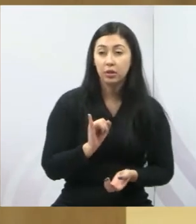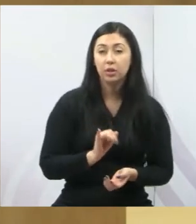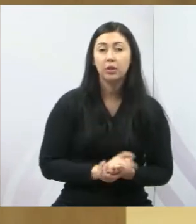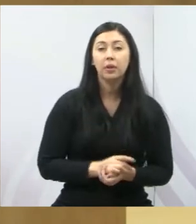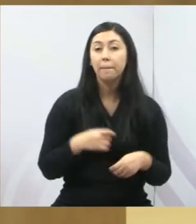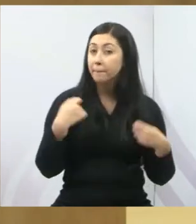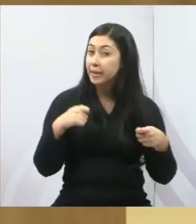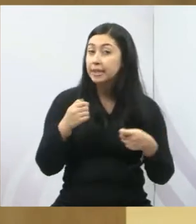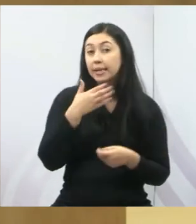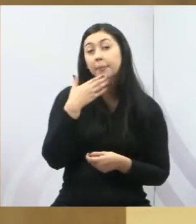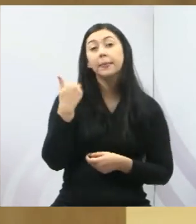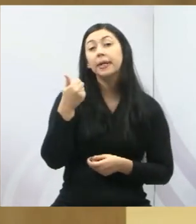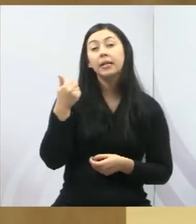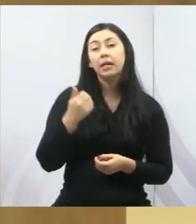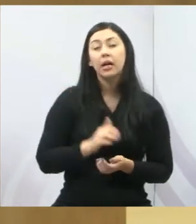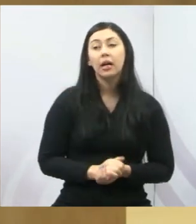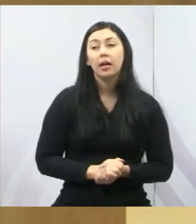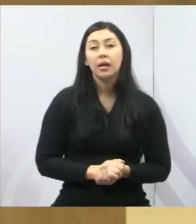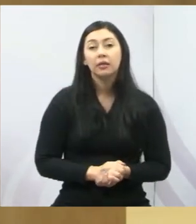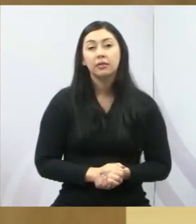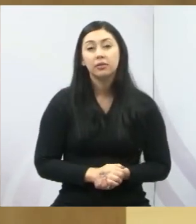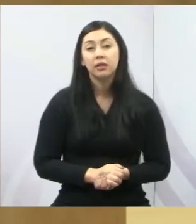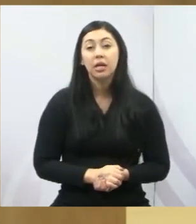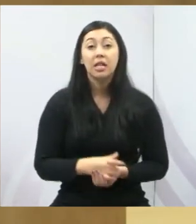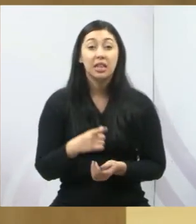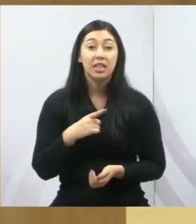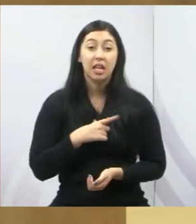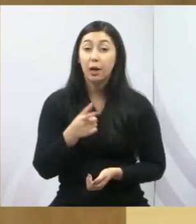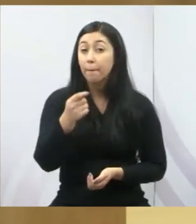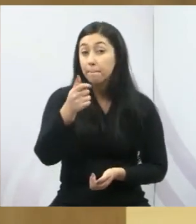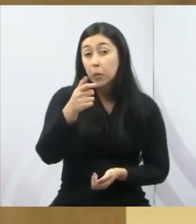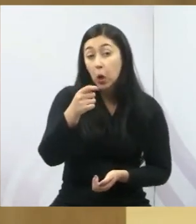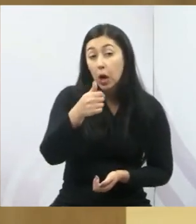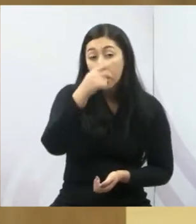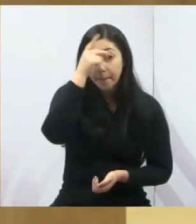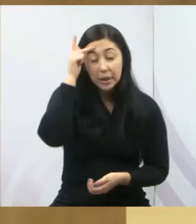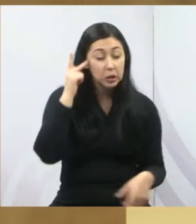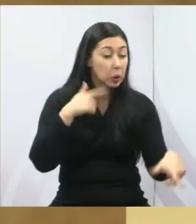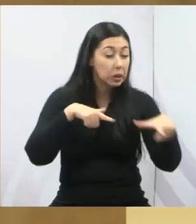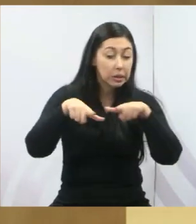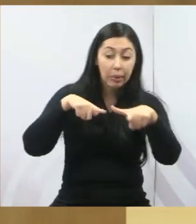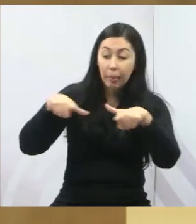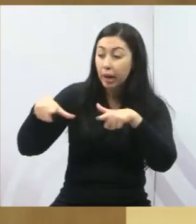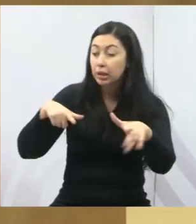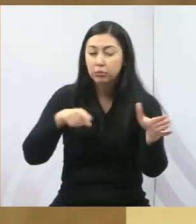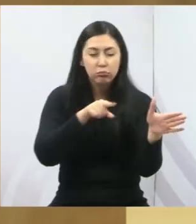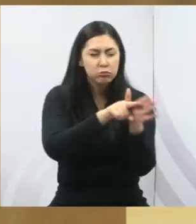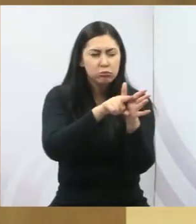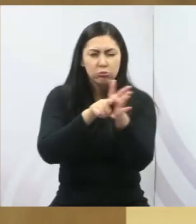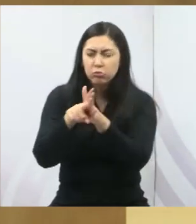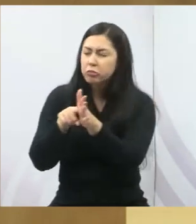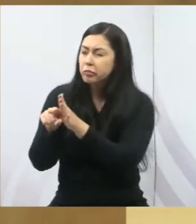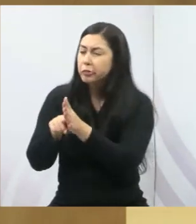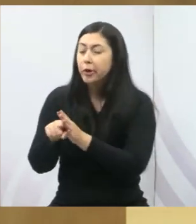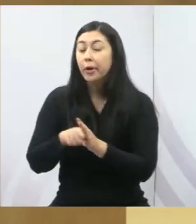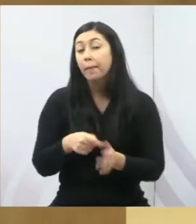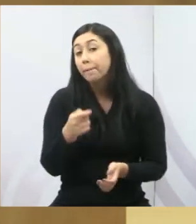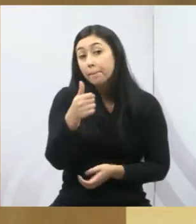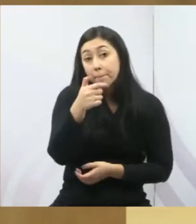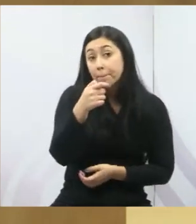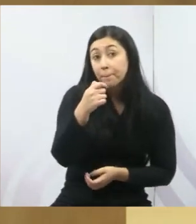ampliado, o número de investigadores que tem é insuficiente para poder fazer investigações sérias,